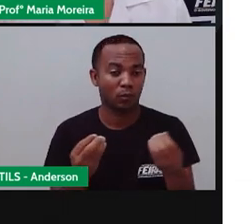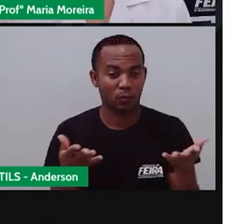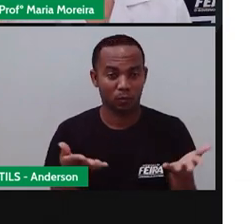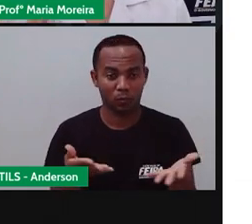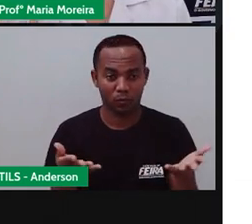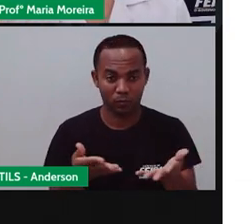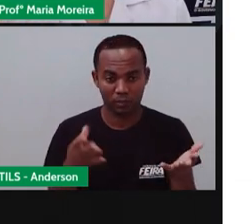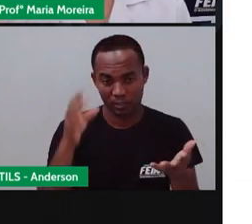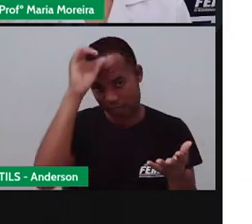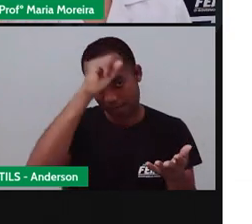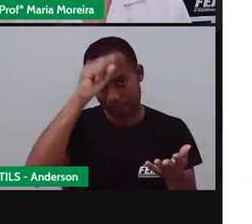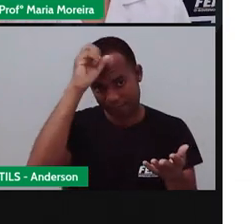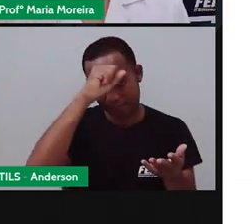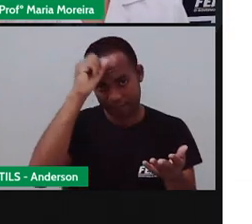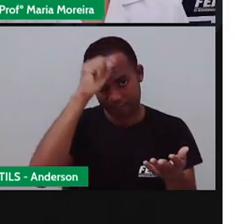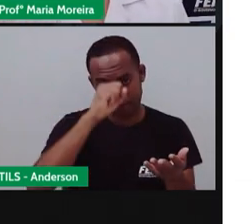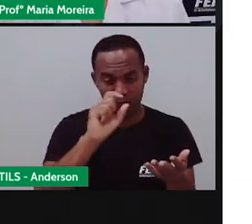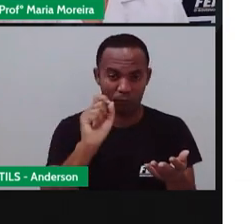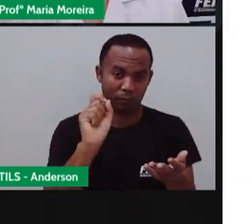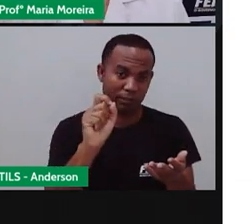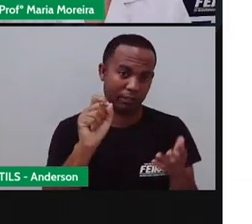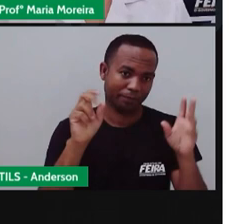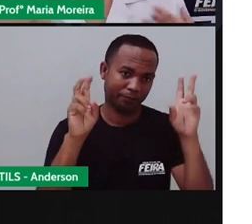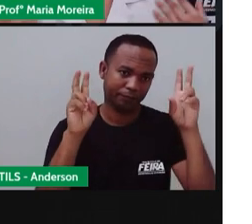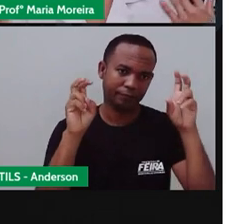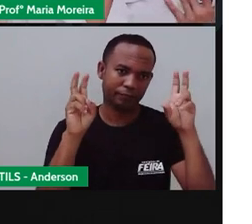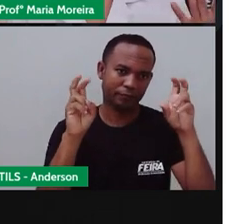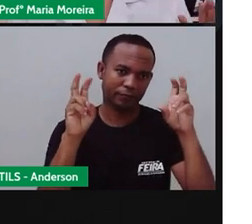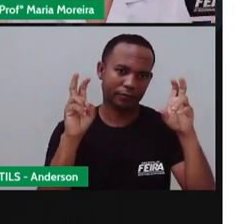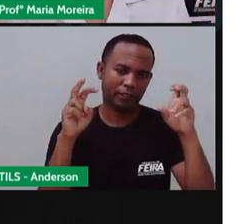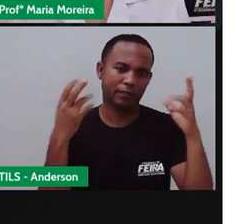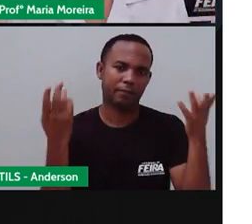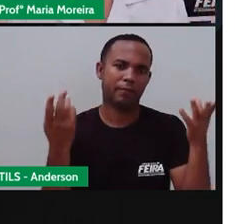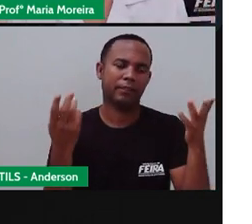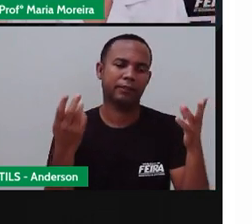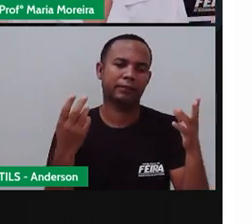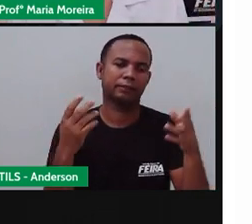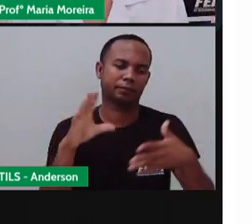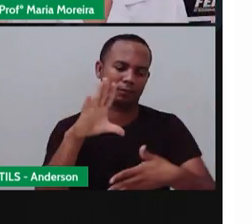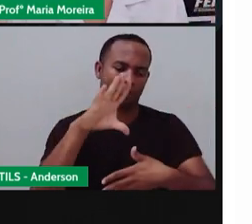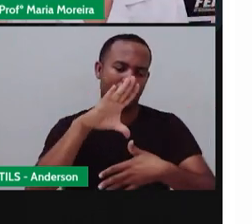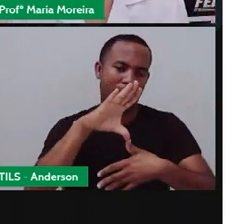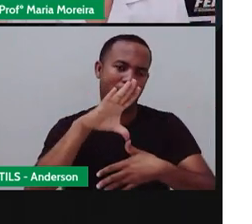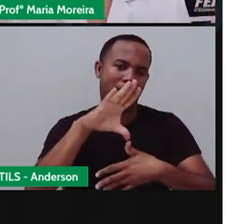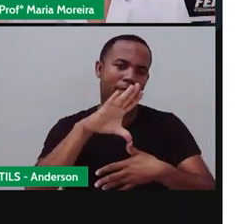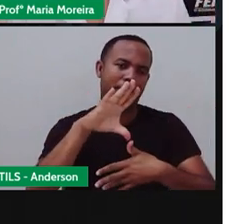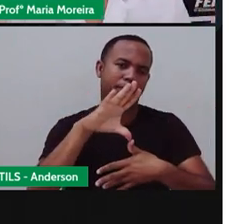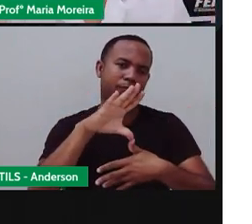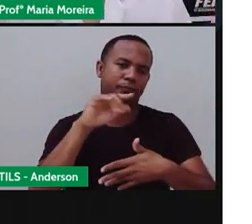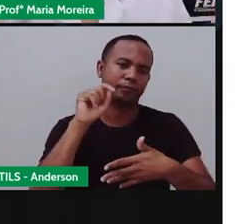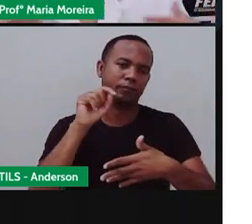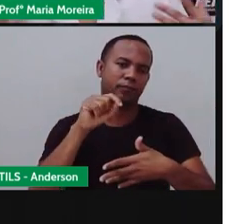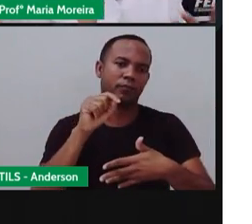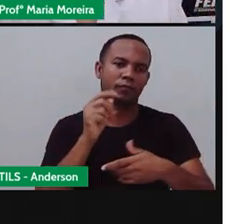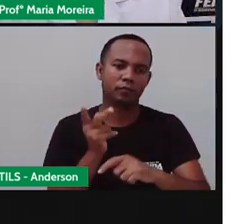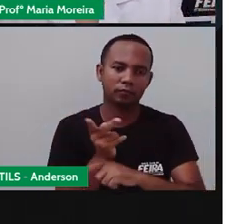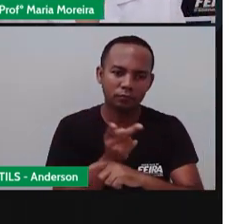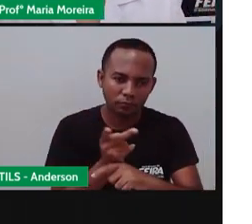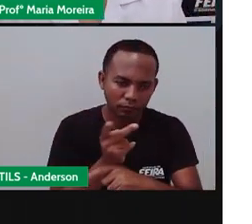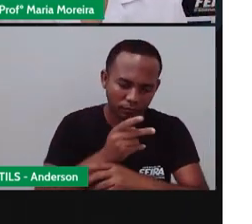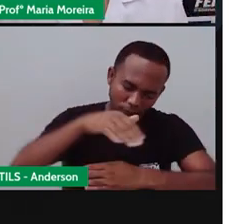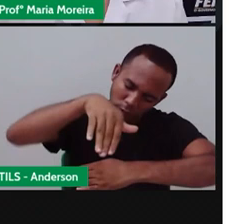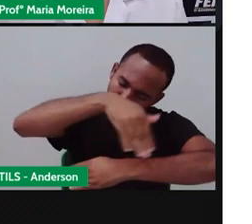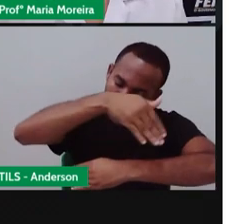Mapas. Por que a vai aprender sobre mapas, né? Porque quando a gente está em um local público, né? Quando a gente está em um espaço